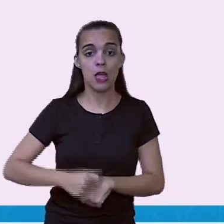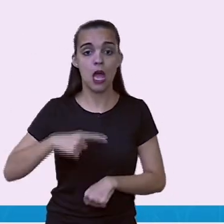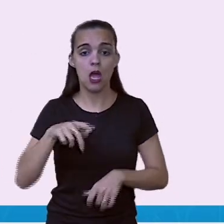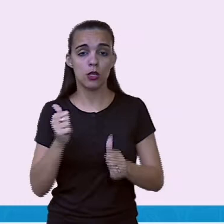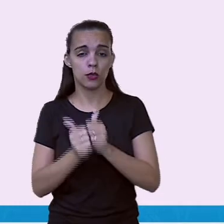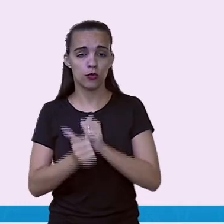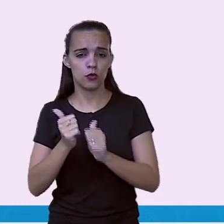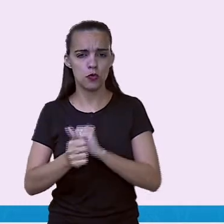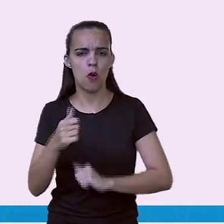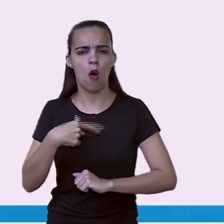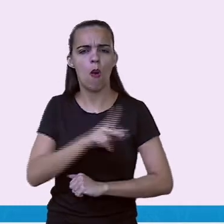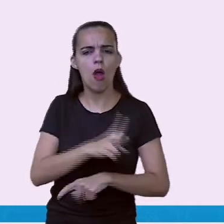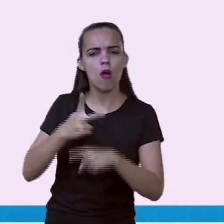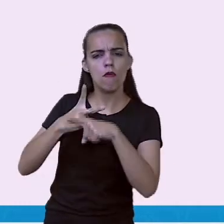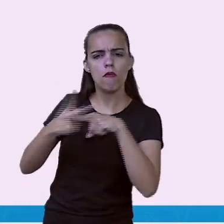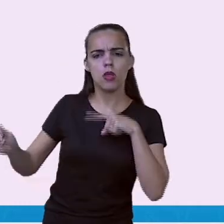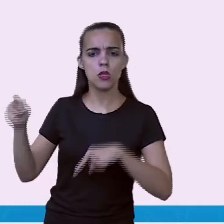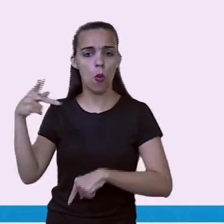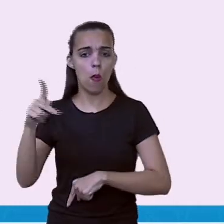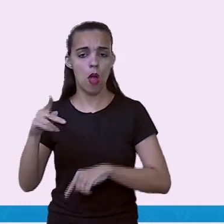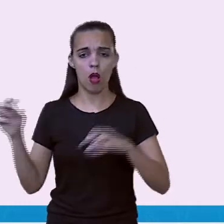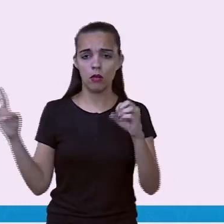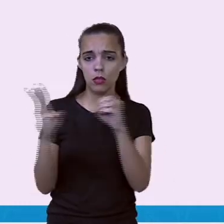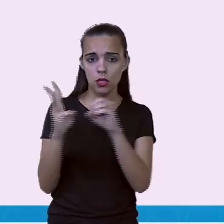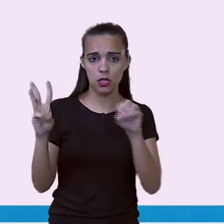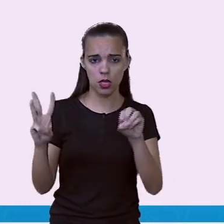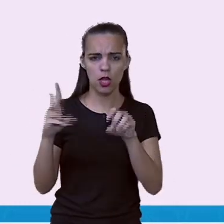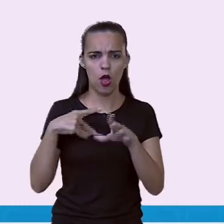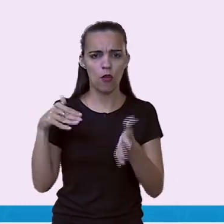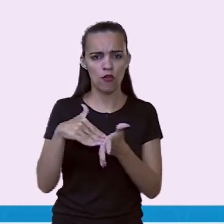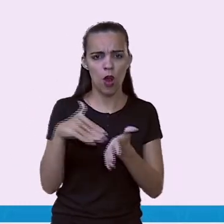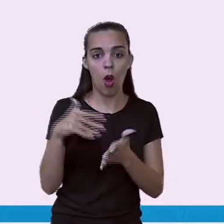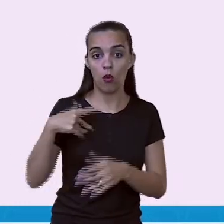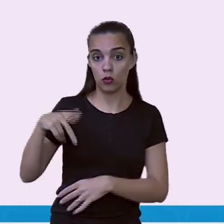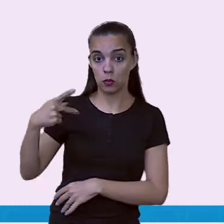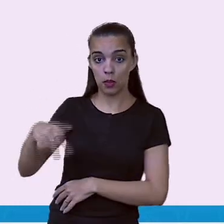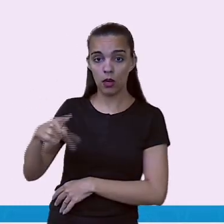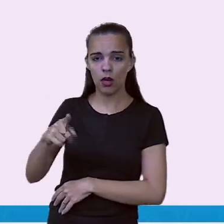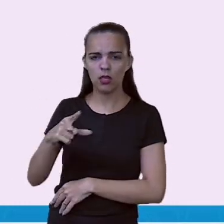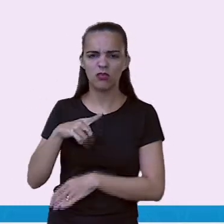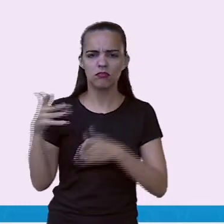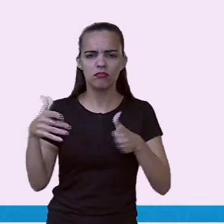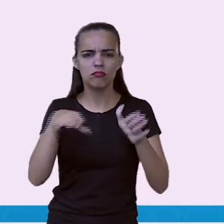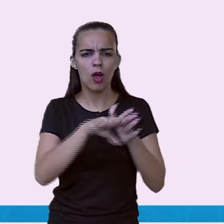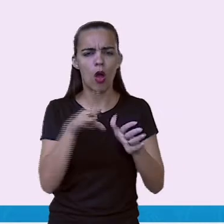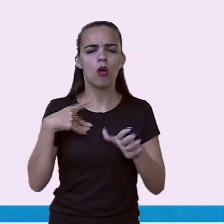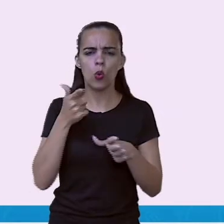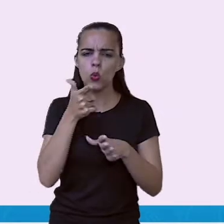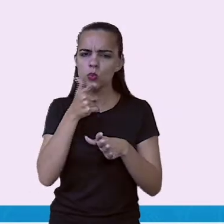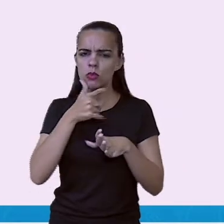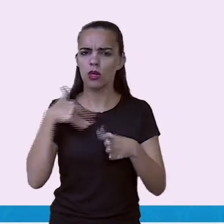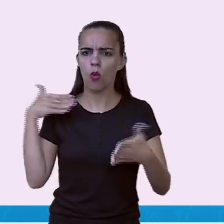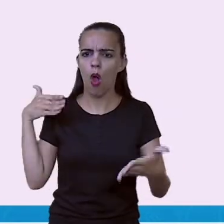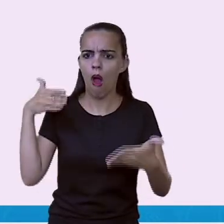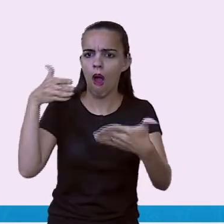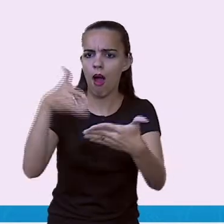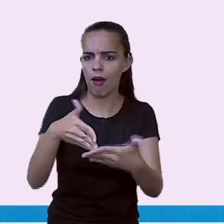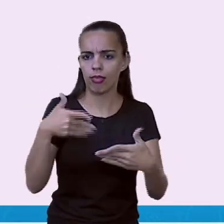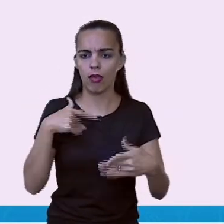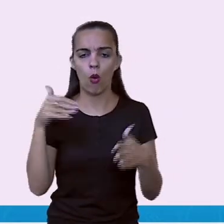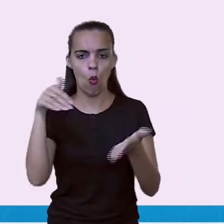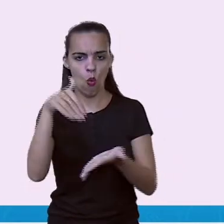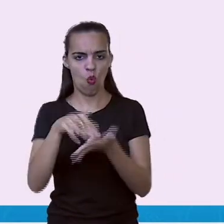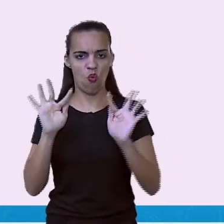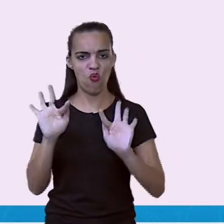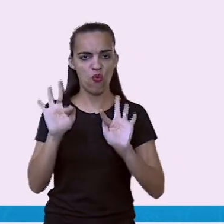venceram nenhuma partida. Foi o suficiente para eles empatar e passar de